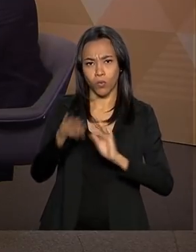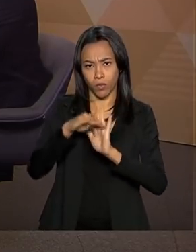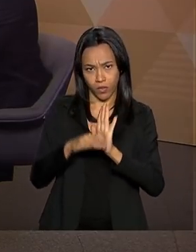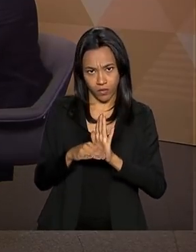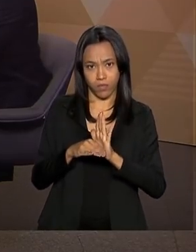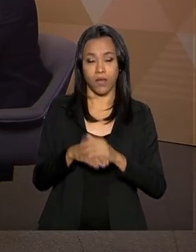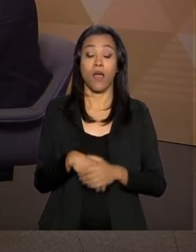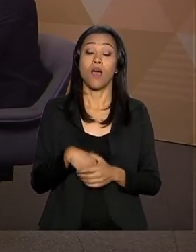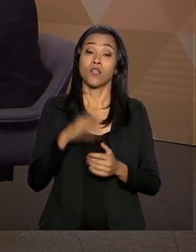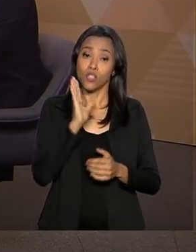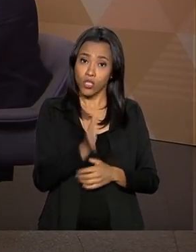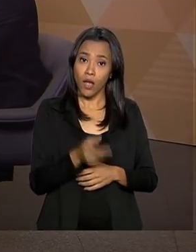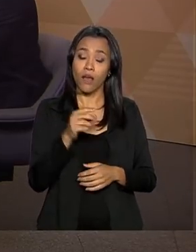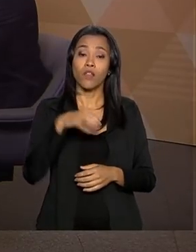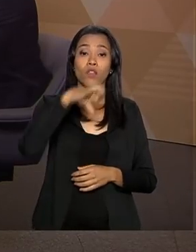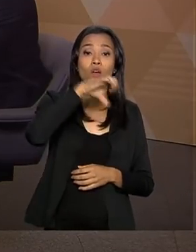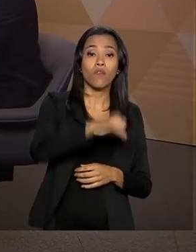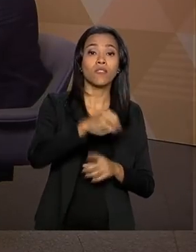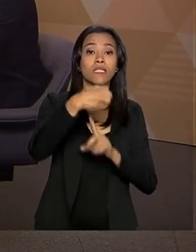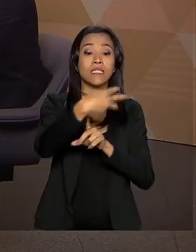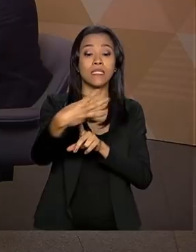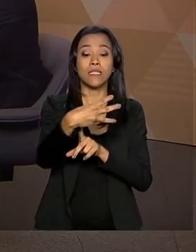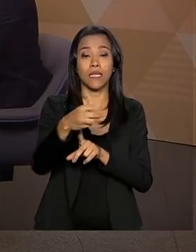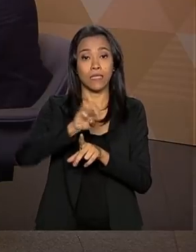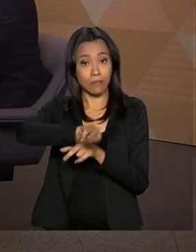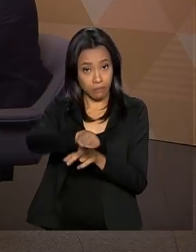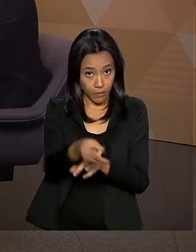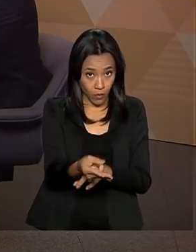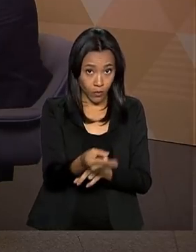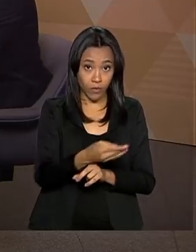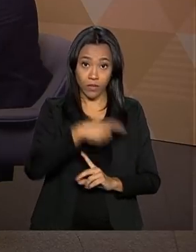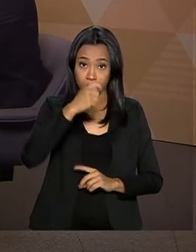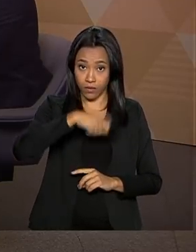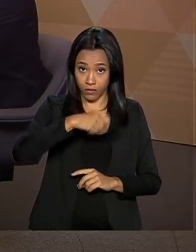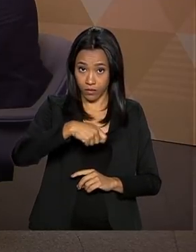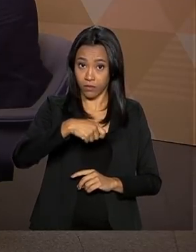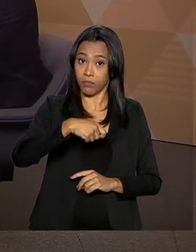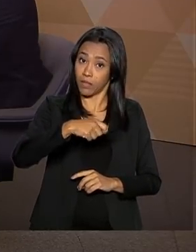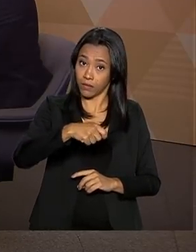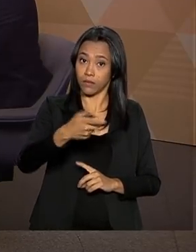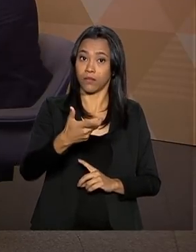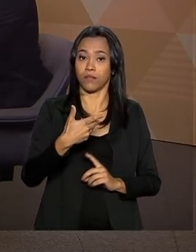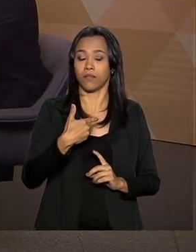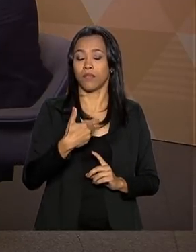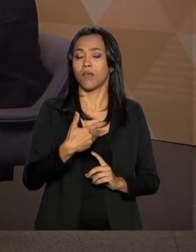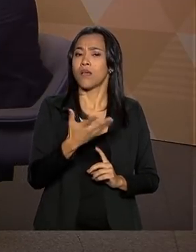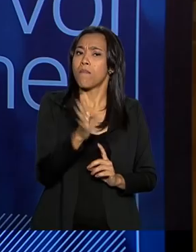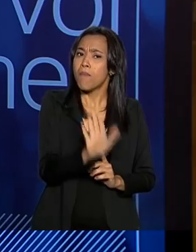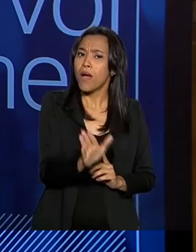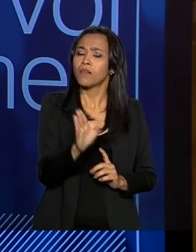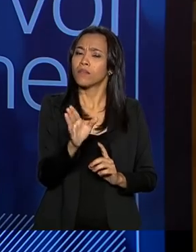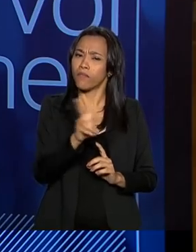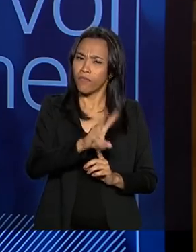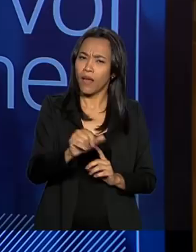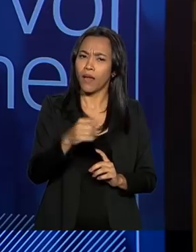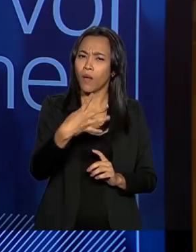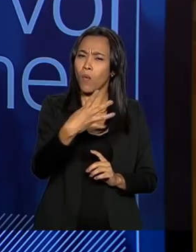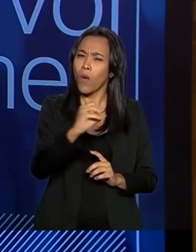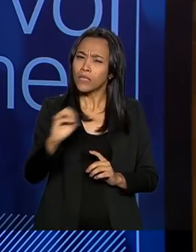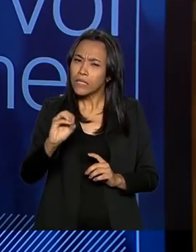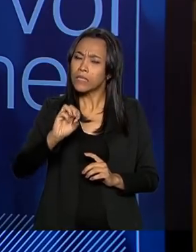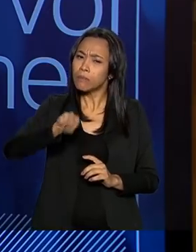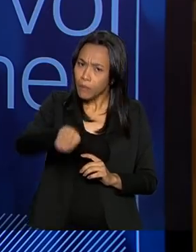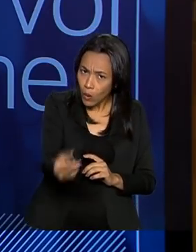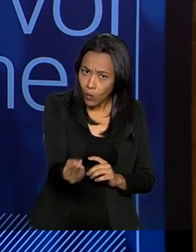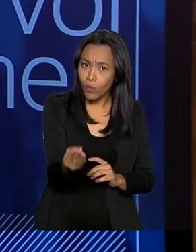já executou 933 milhões nesses três primeiros meses. Mas o programa tem uma... ele deve rodar 400 milhões em